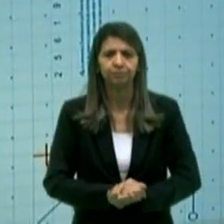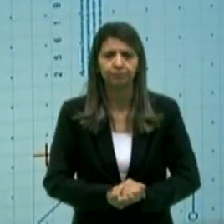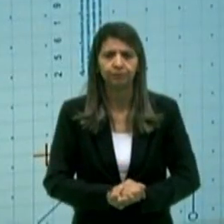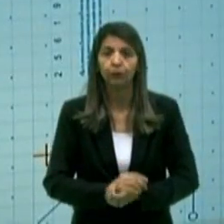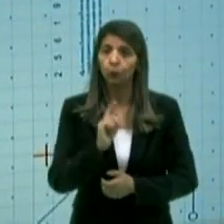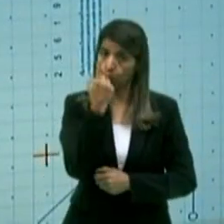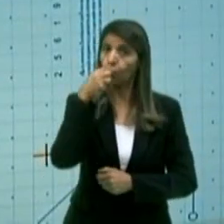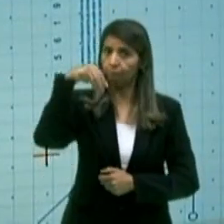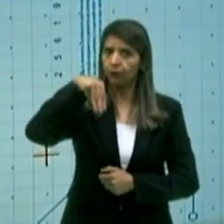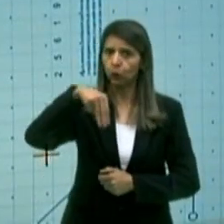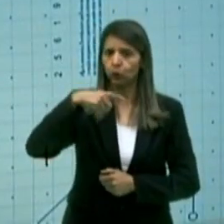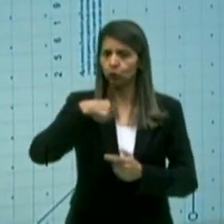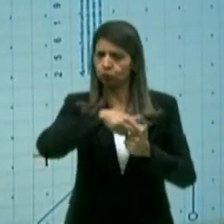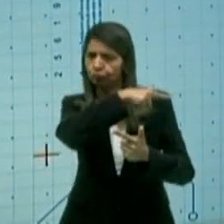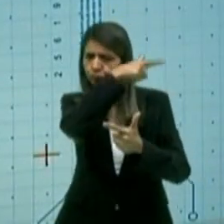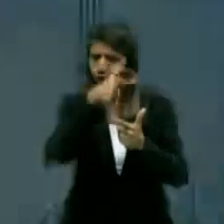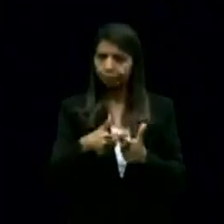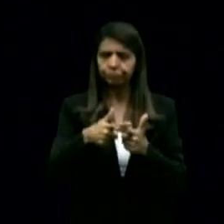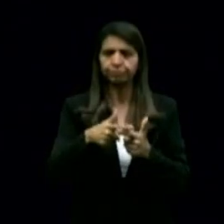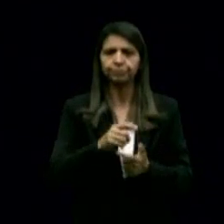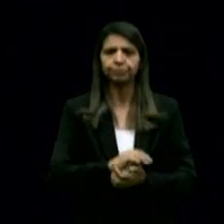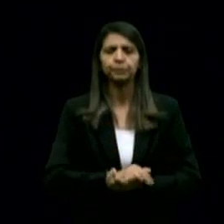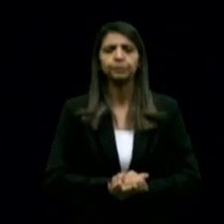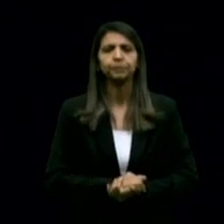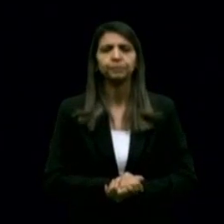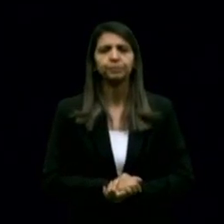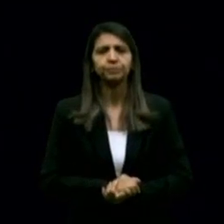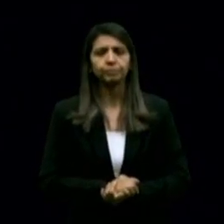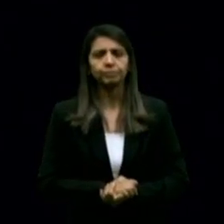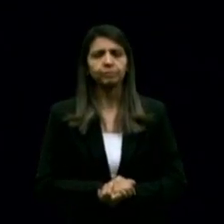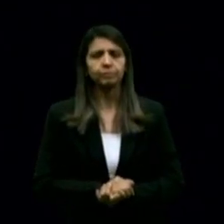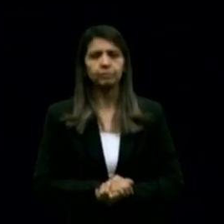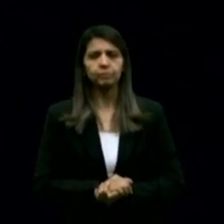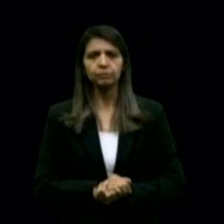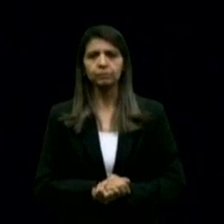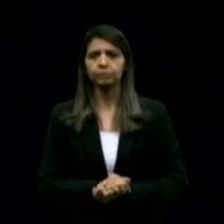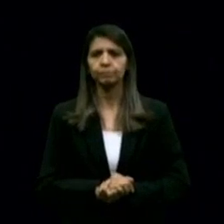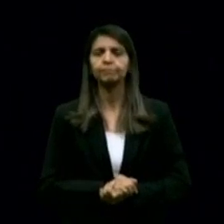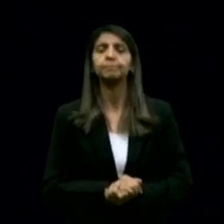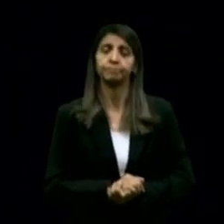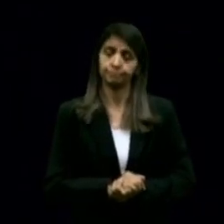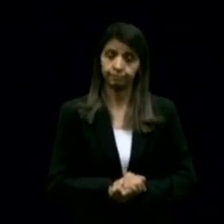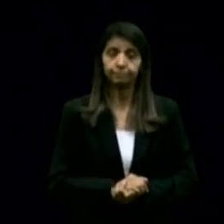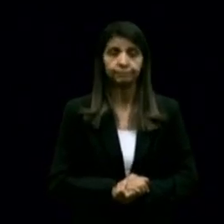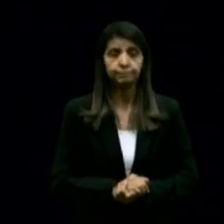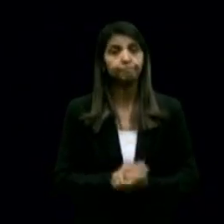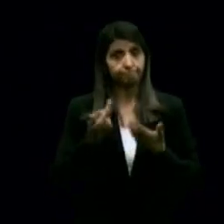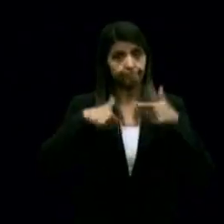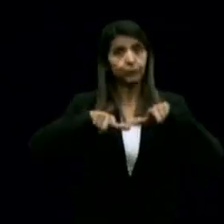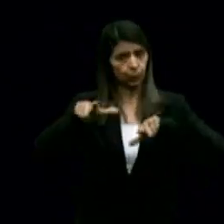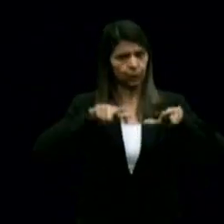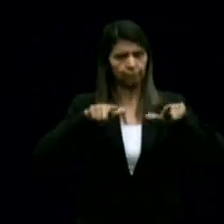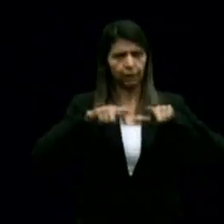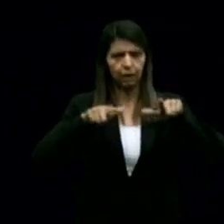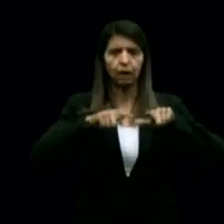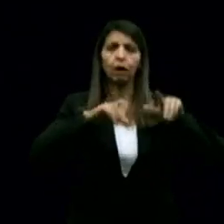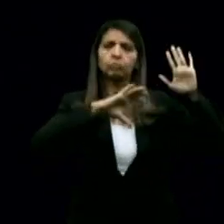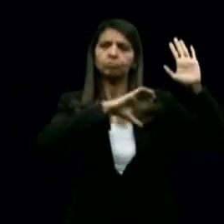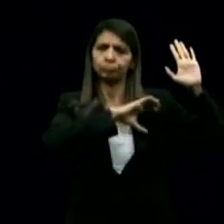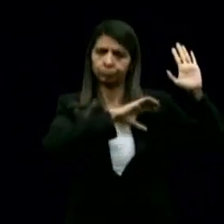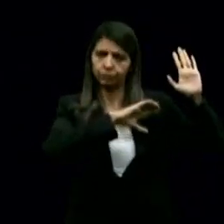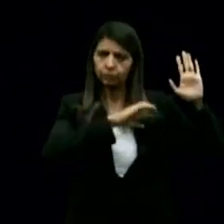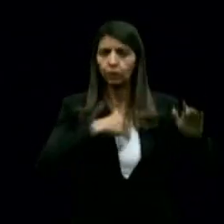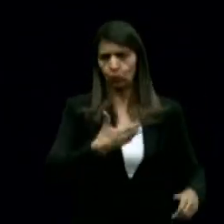de réplica, candidata. Bem, o nosso cargo aqui, nossa eleição é ao cargo de